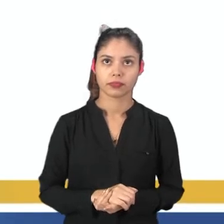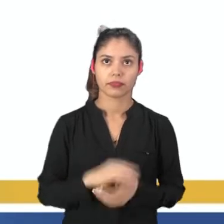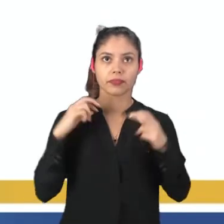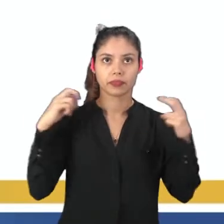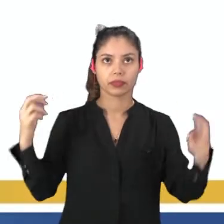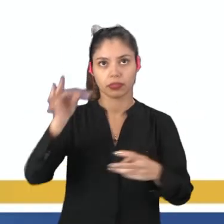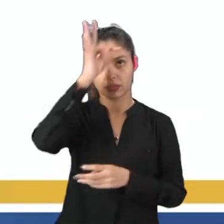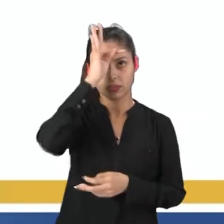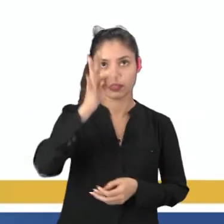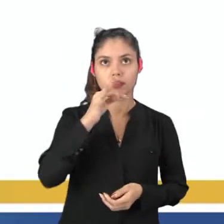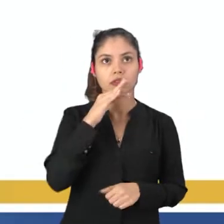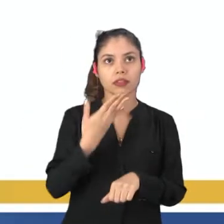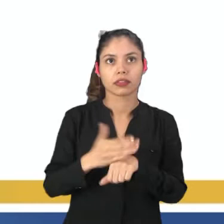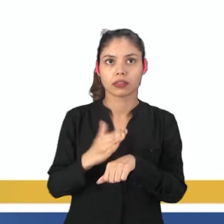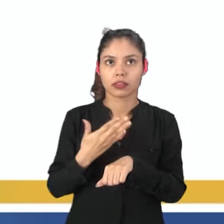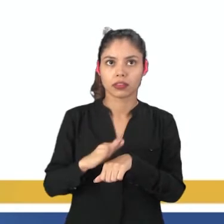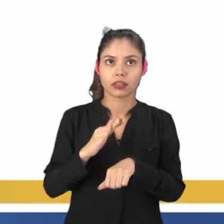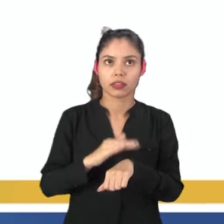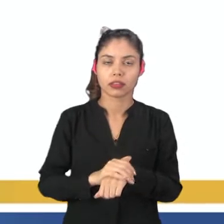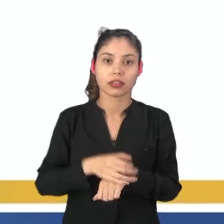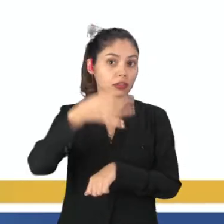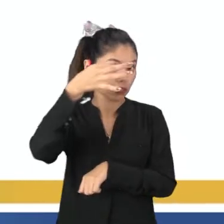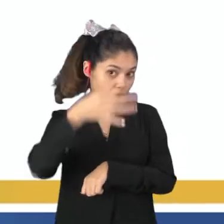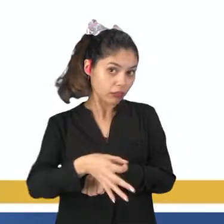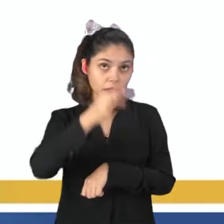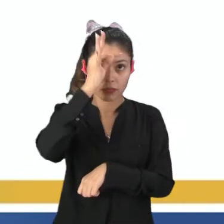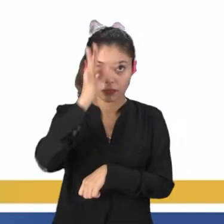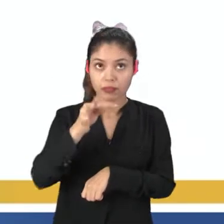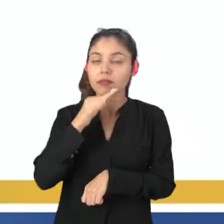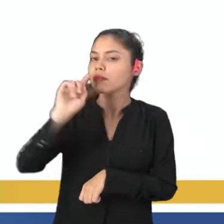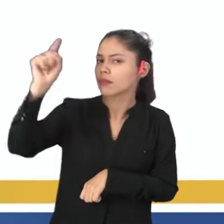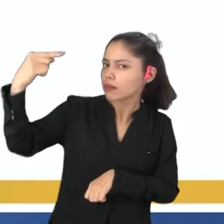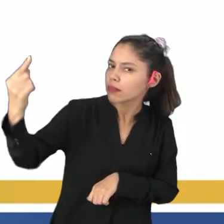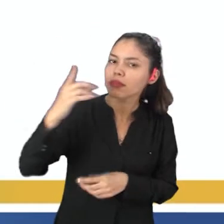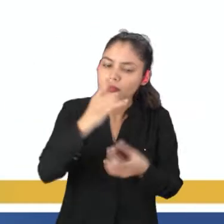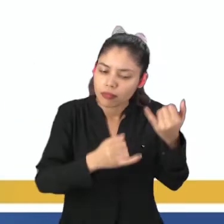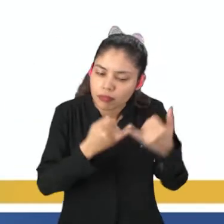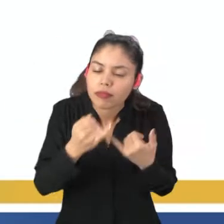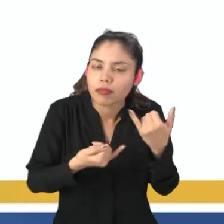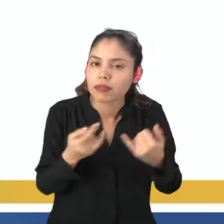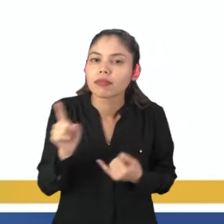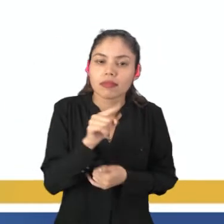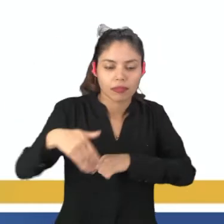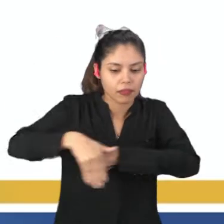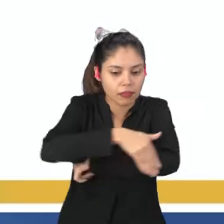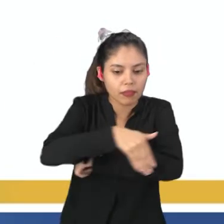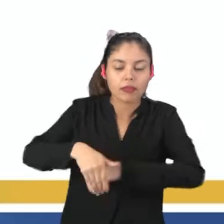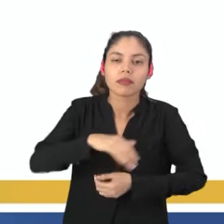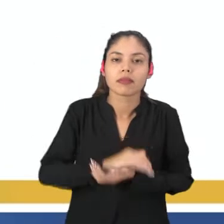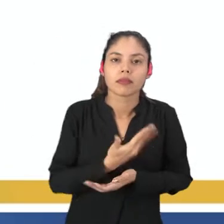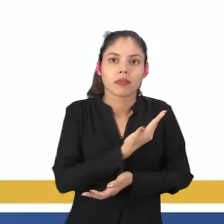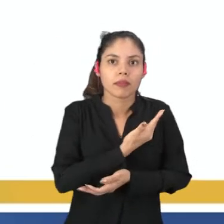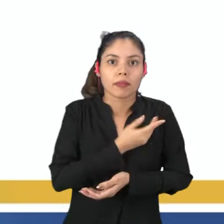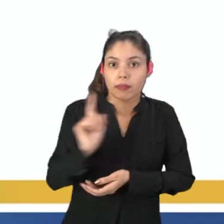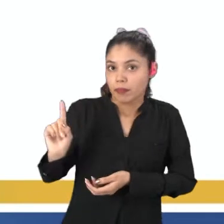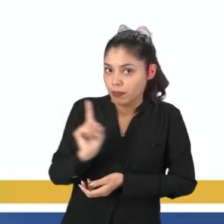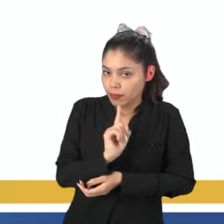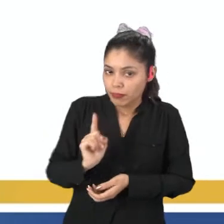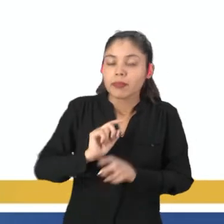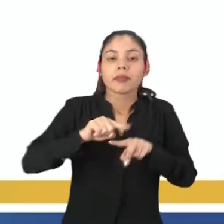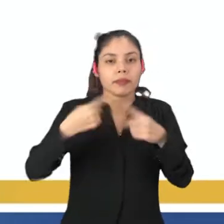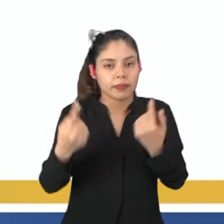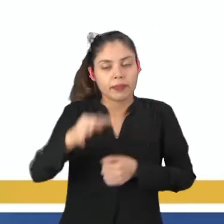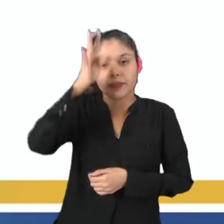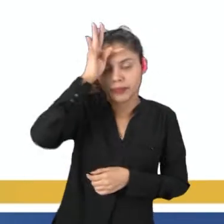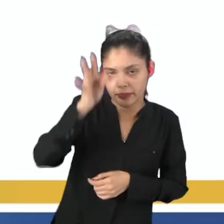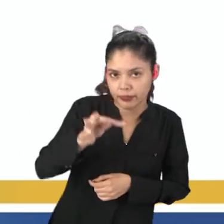A ciranda tradicional, a ciranda tradicional, não aquela que a gente brinca, né? Na rua, com os amigos, com os colegas, mas a